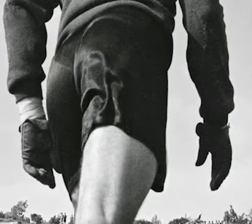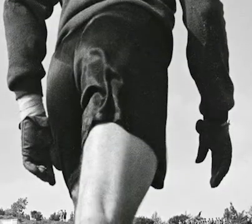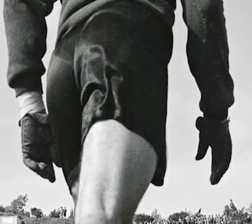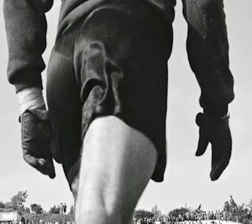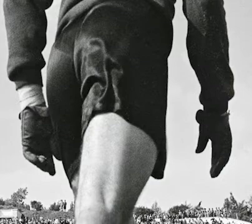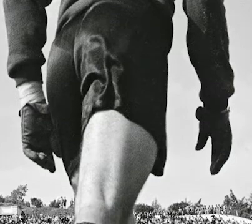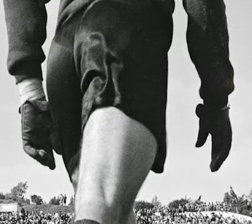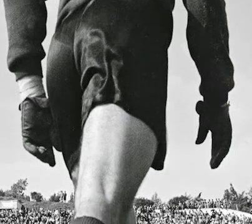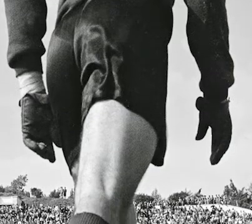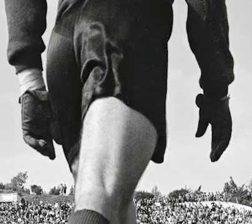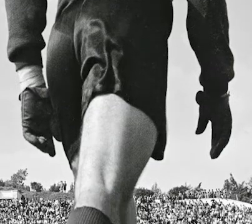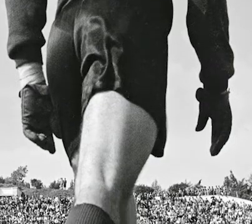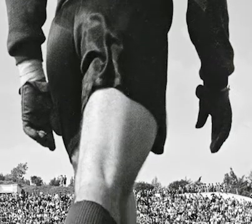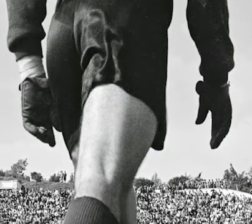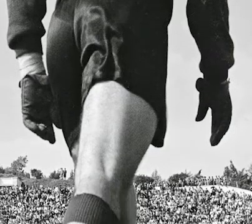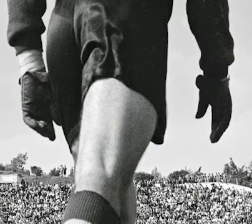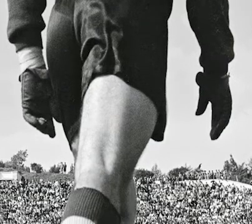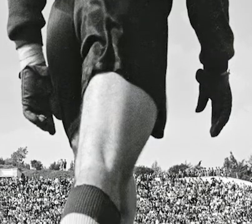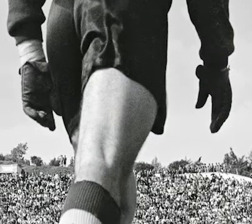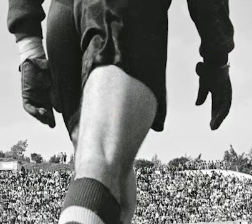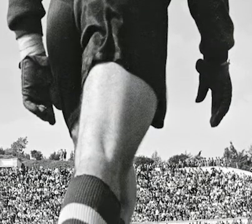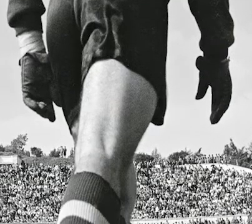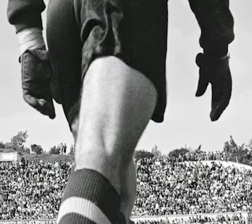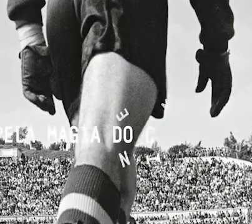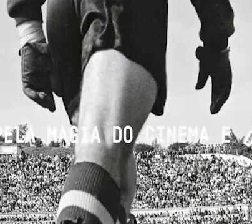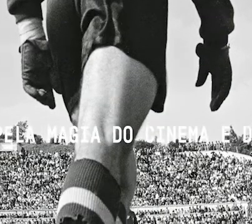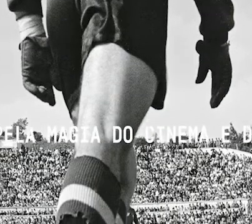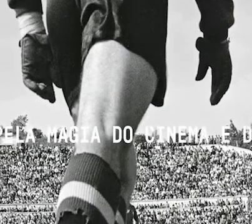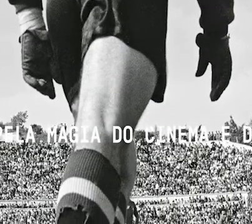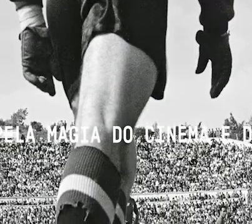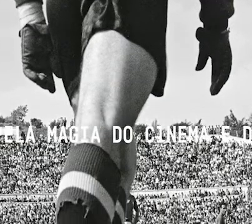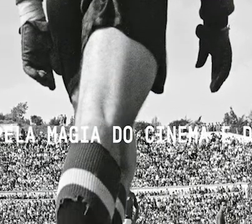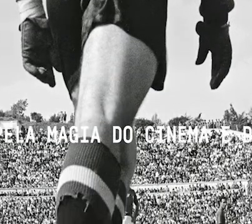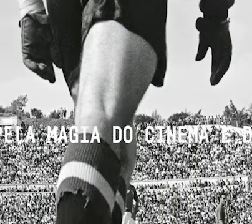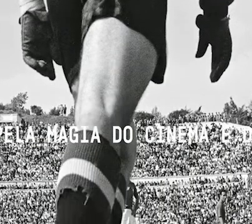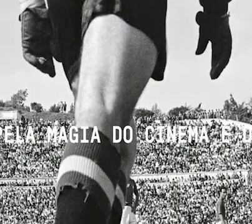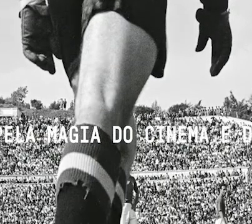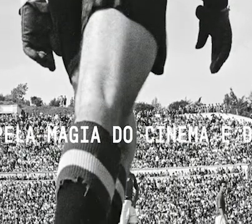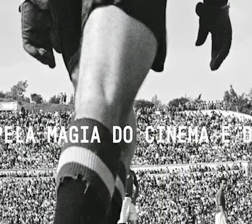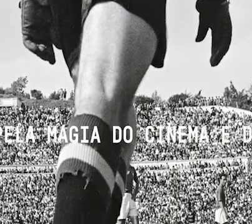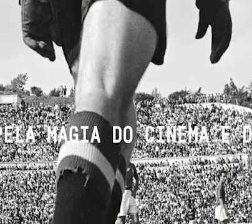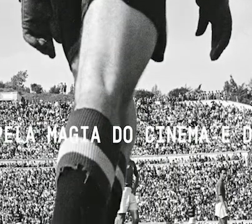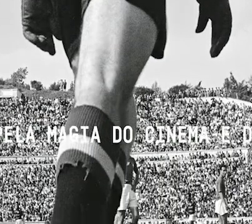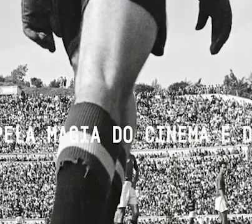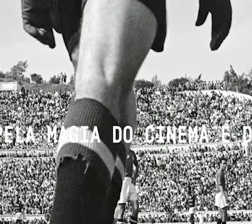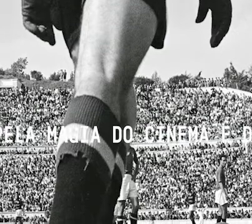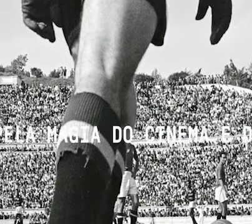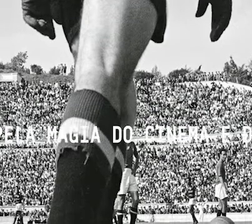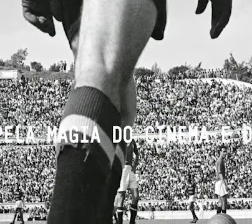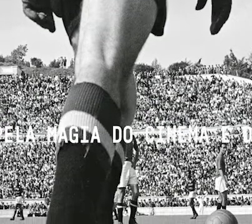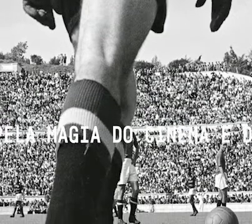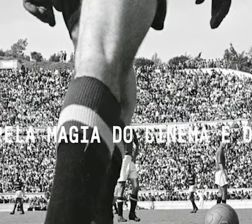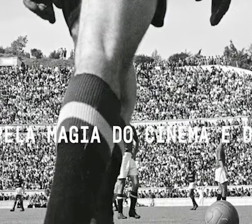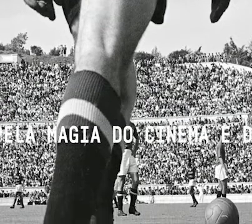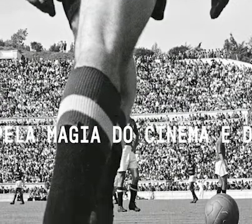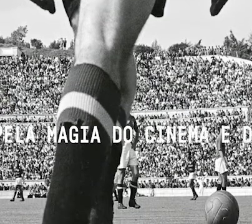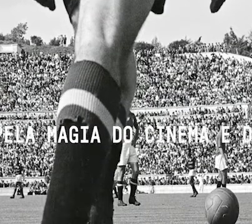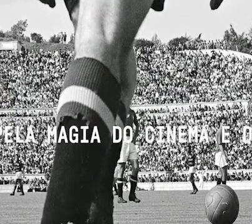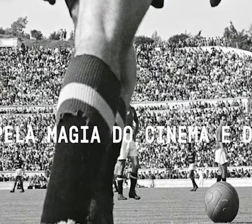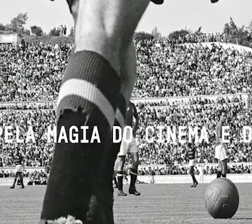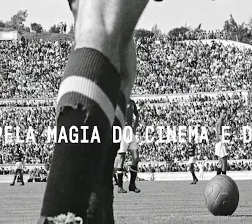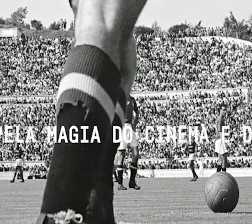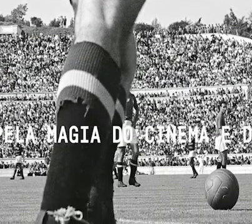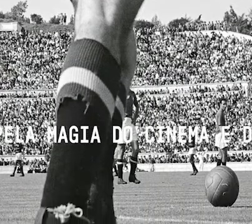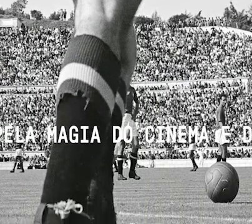no meu coração Oh, eu gosto pra caramba desse festival Com cinema e futebol, minha vida é um carnaval